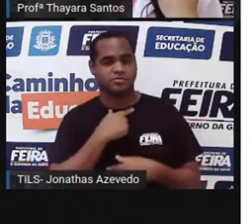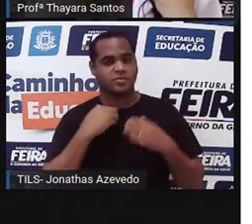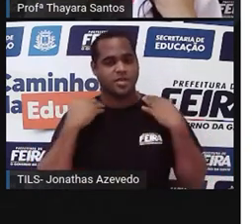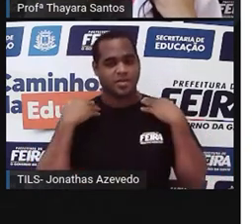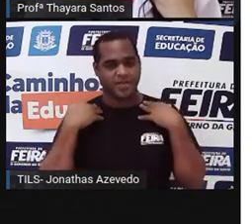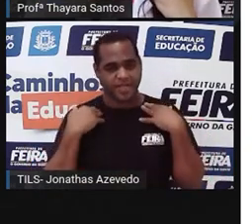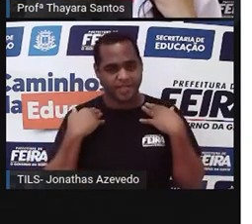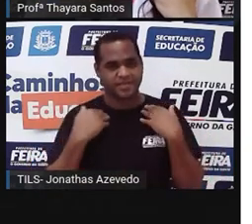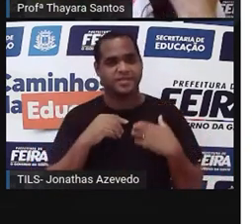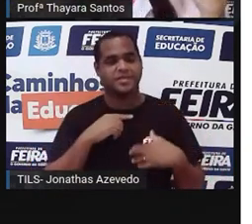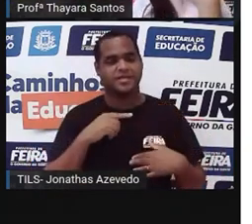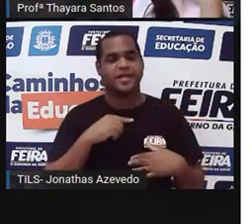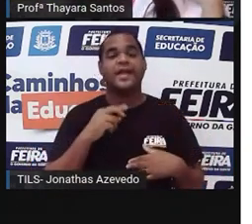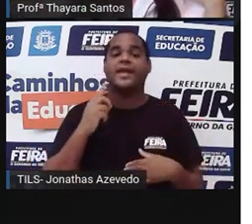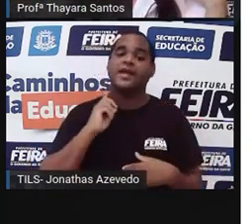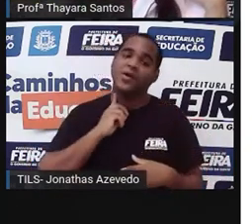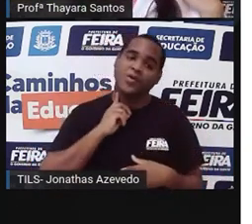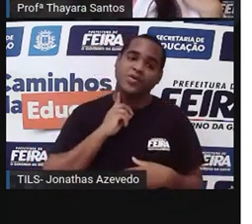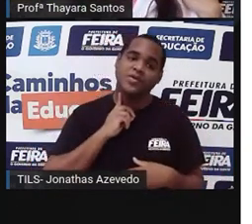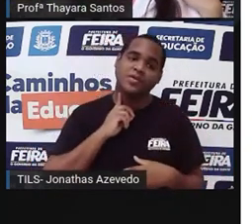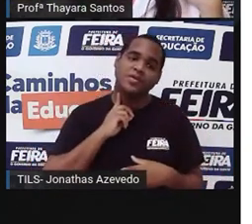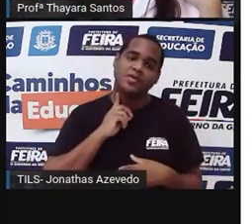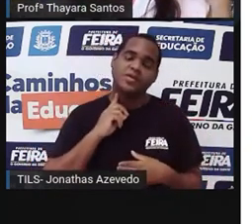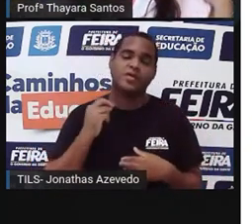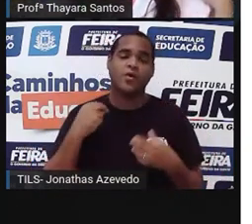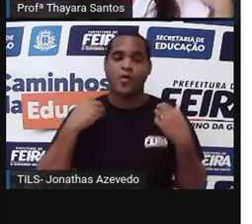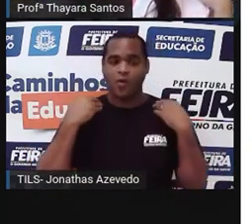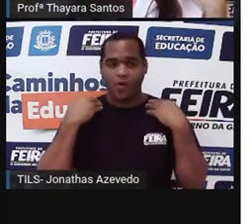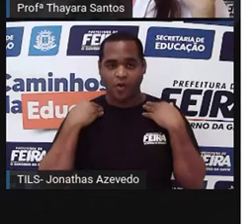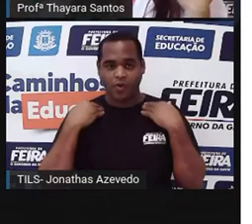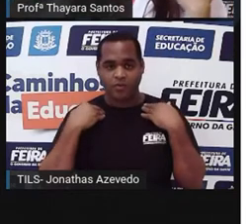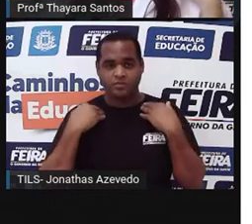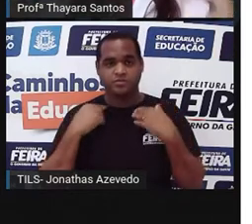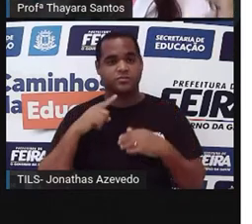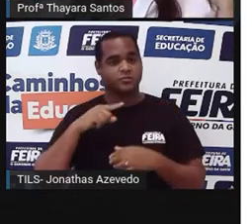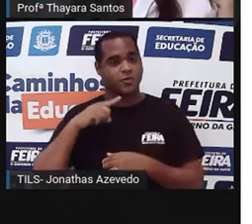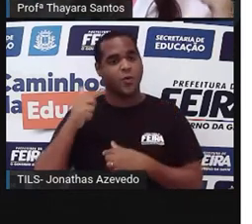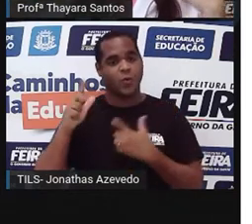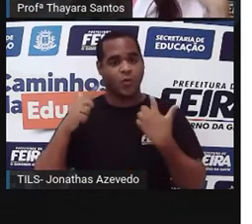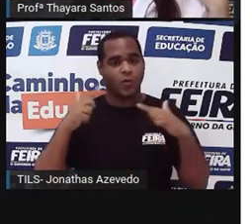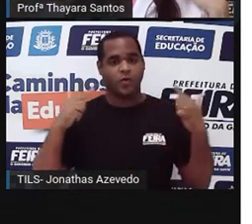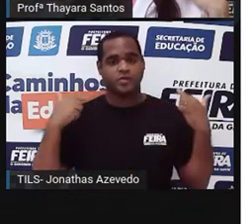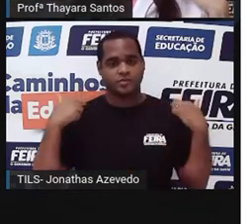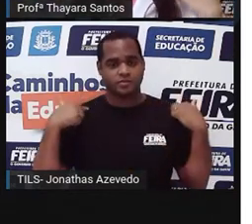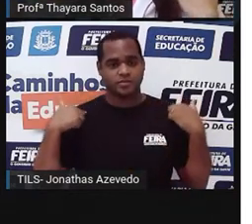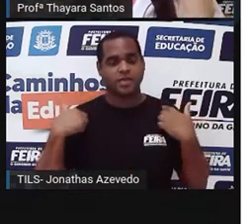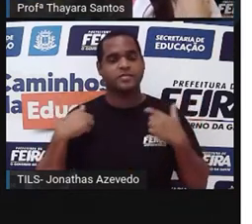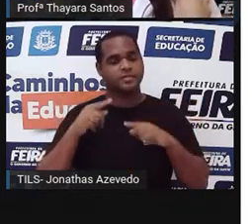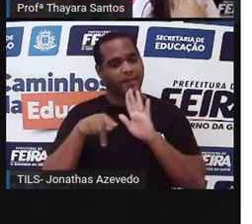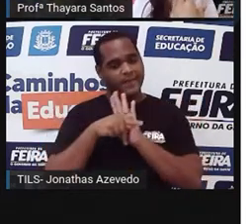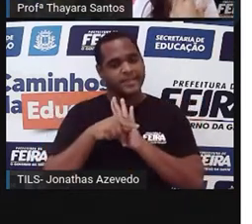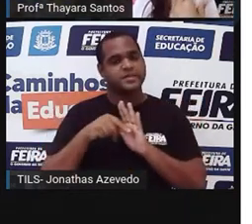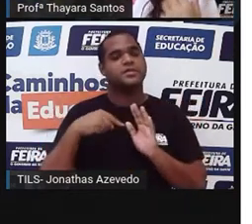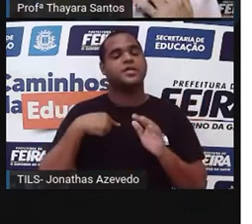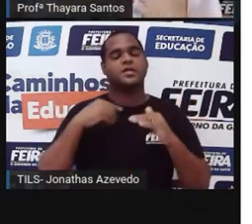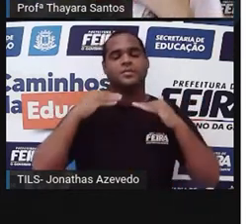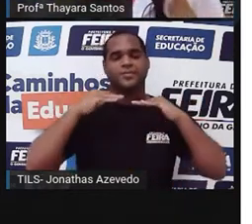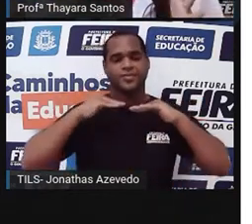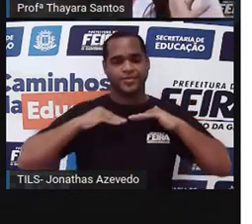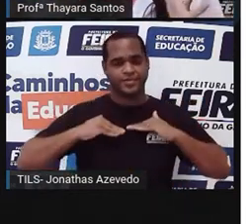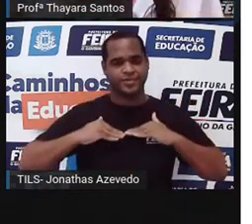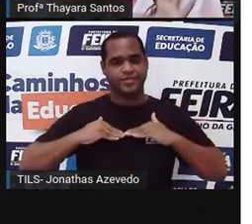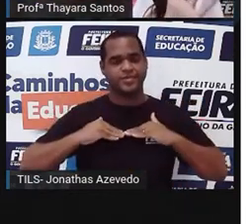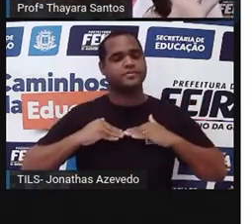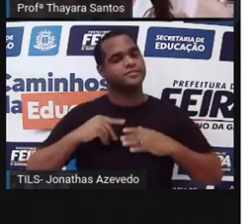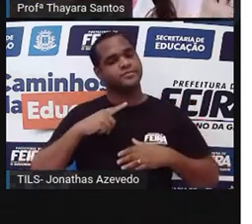na verdade não é pescoço que está crescendo, é esse osso daqui, a escápula e os outros ossos que fazem parte aqui, que estão descendo, mas o